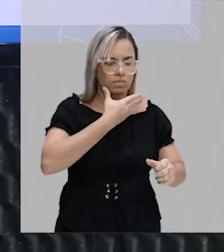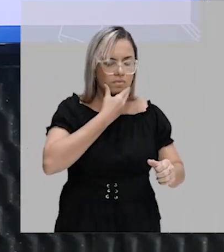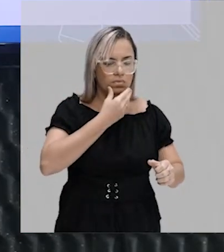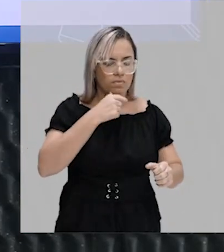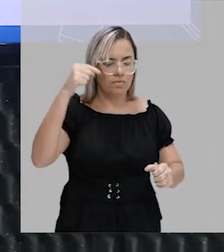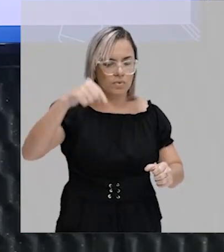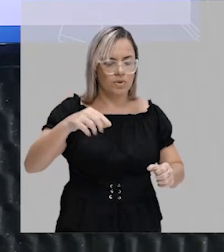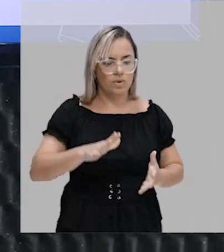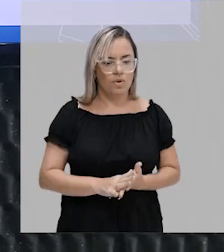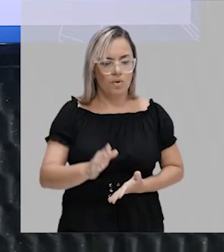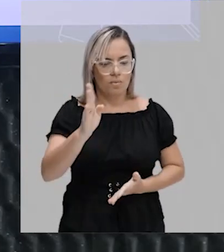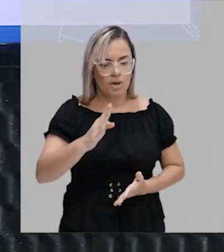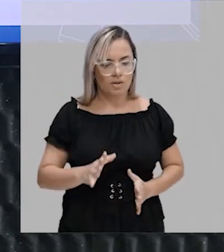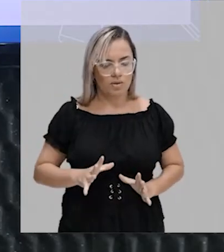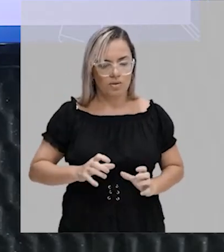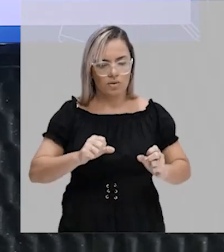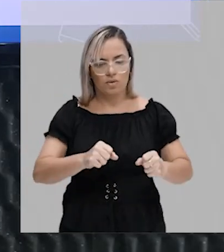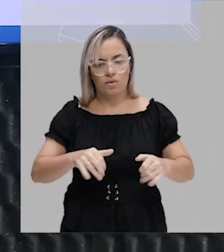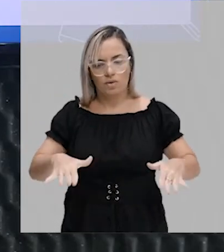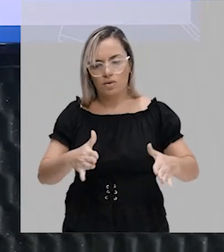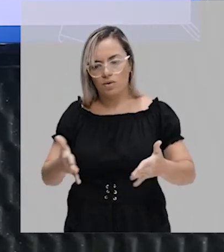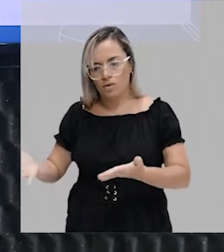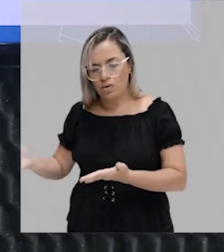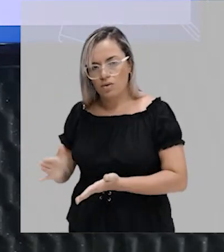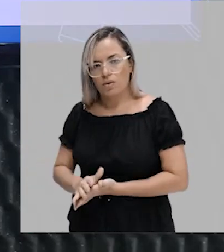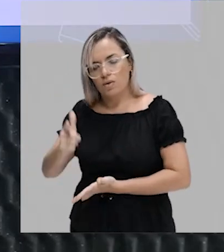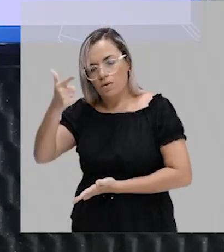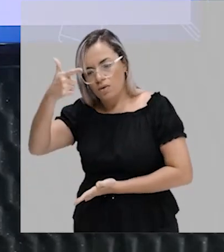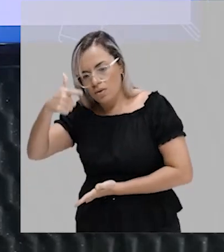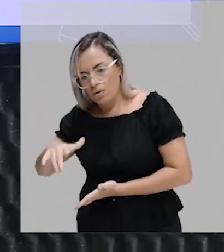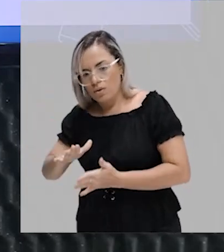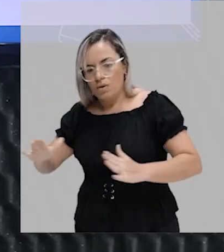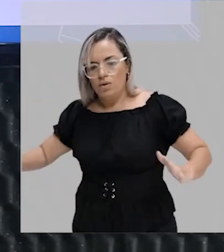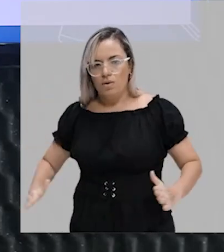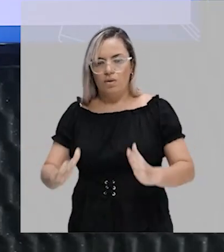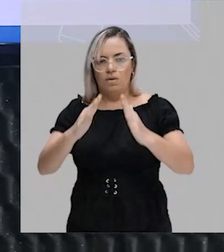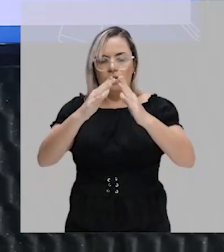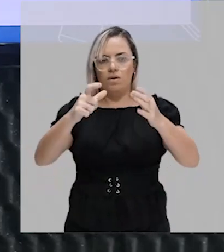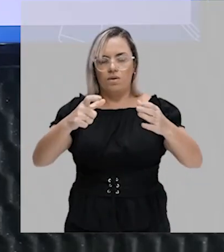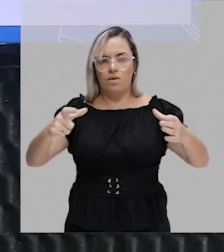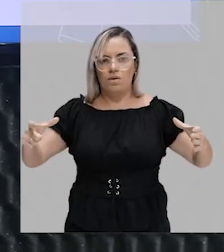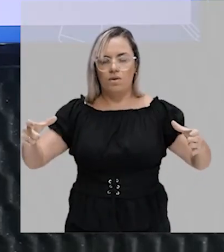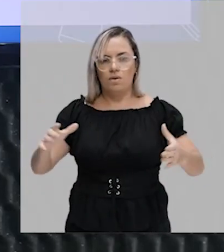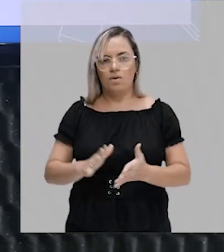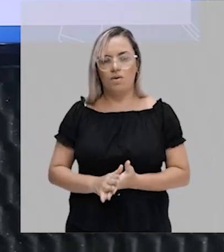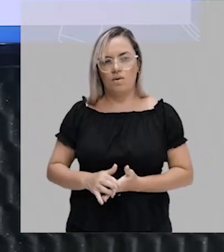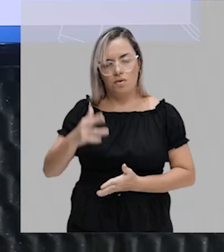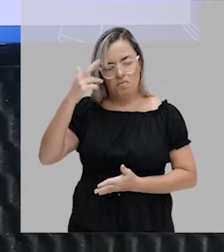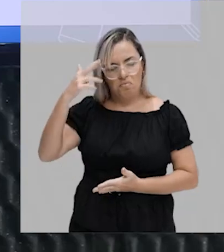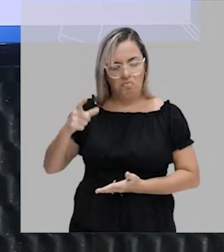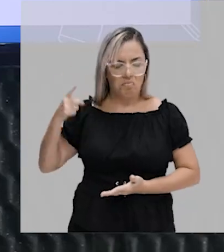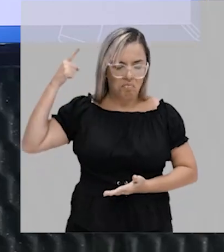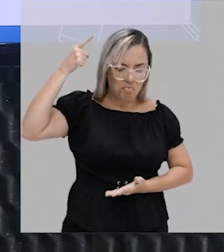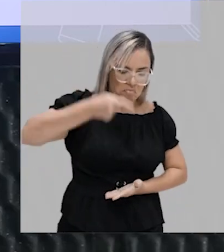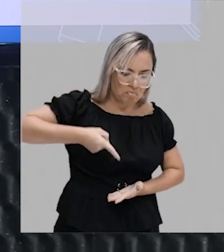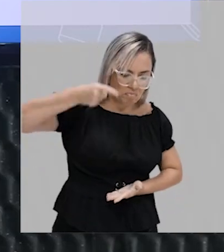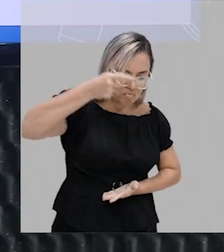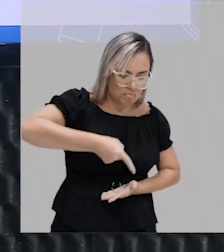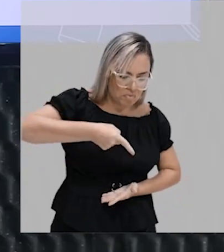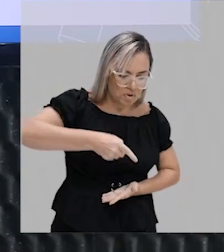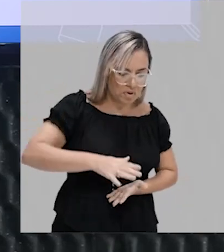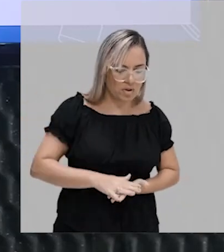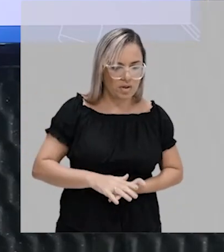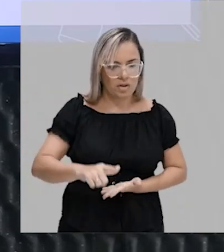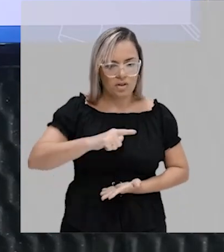Primeiro, o ambiente da casa grande, dominado pelo senhor, que tem ali a sua sinhar e seus